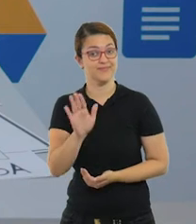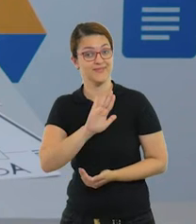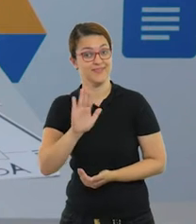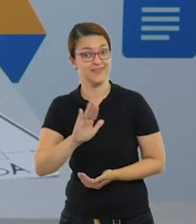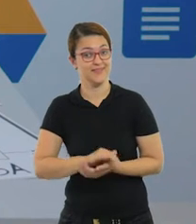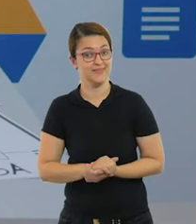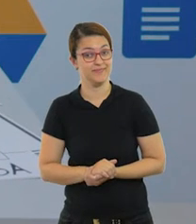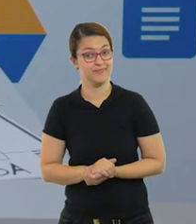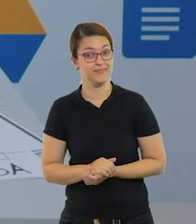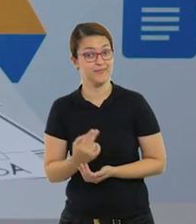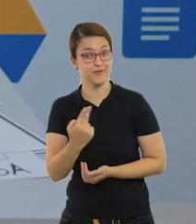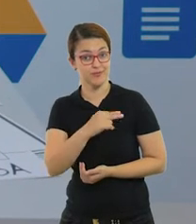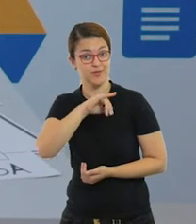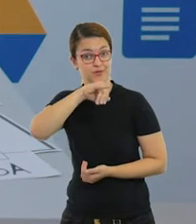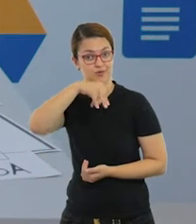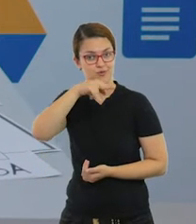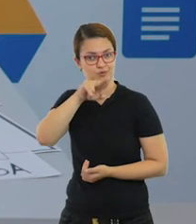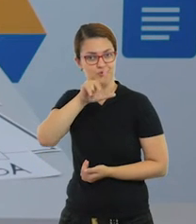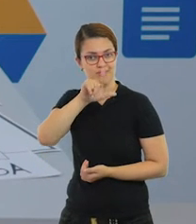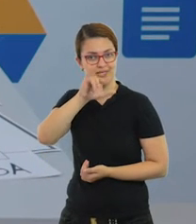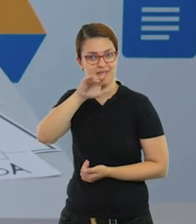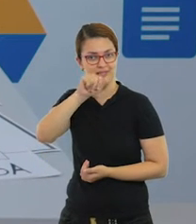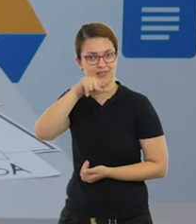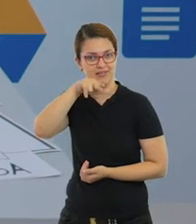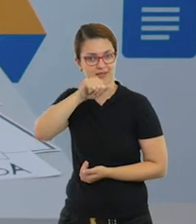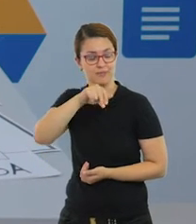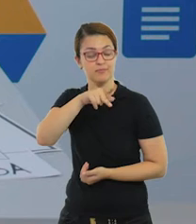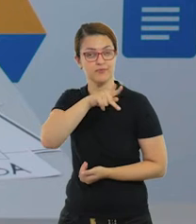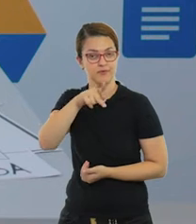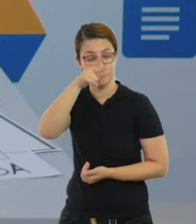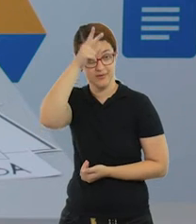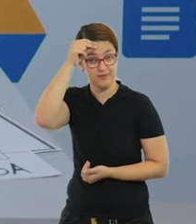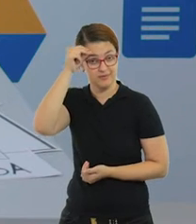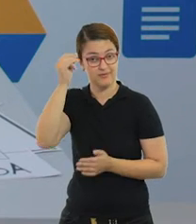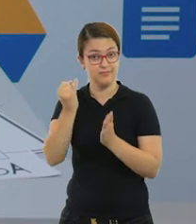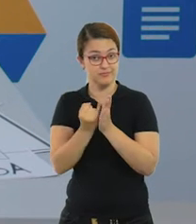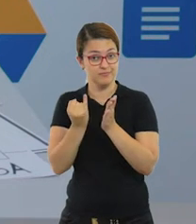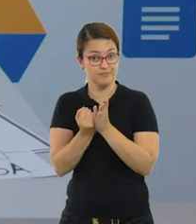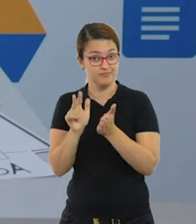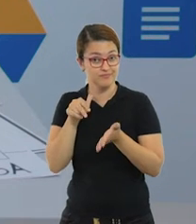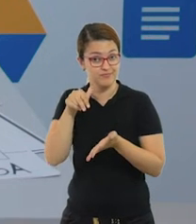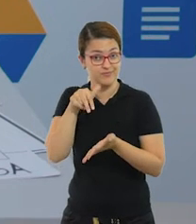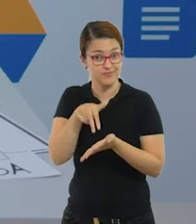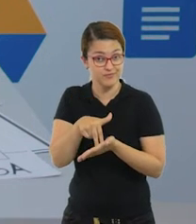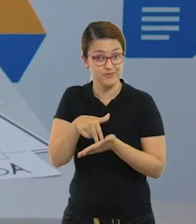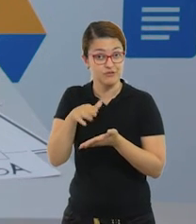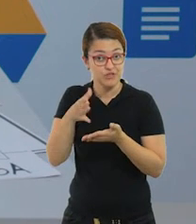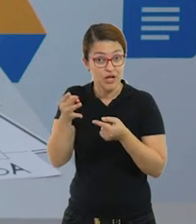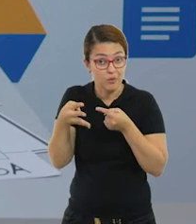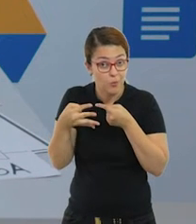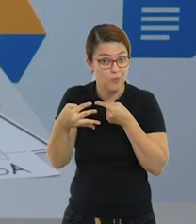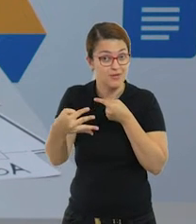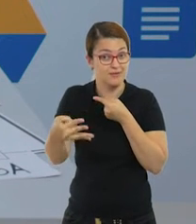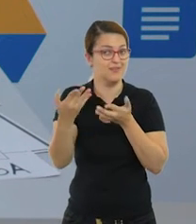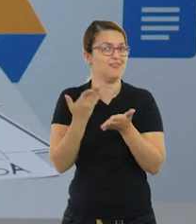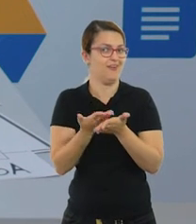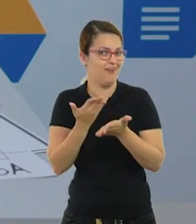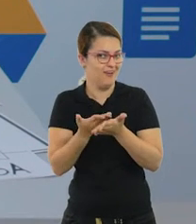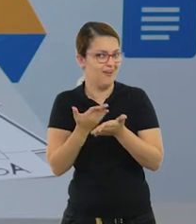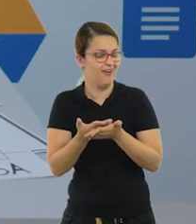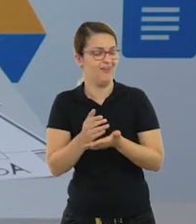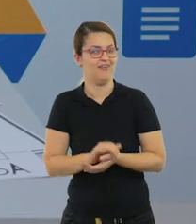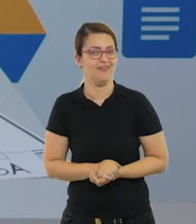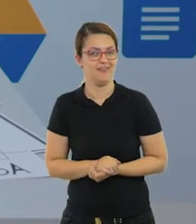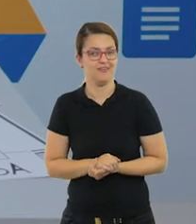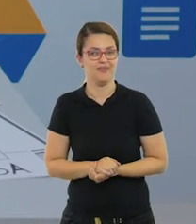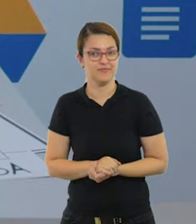Olá, sou a professora Juliana da Rede Municipal de Itapevi e estou de volta para a nossa quarta semana de aula.